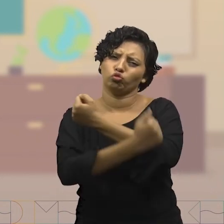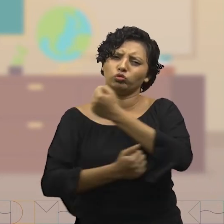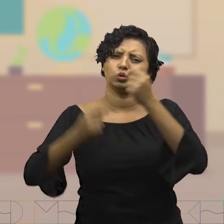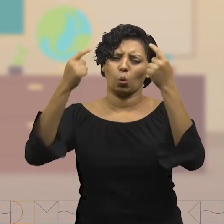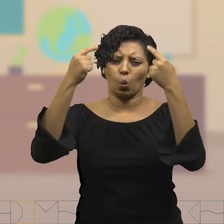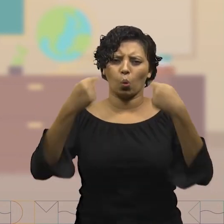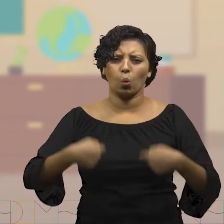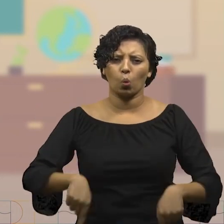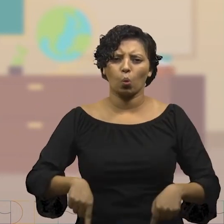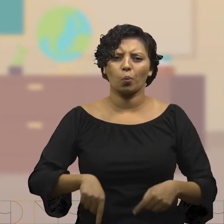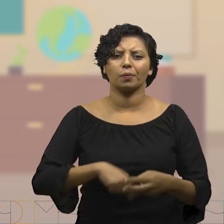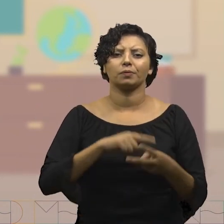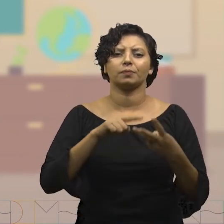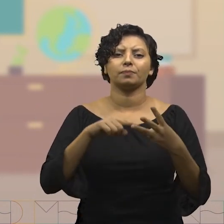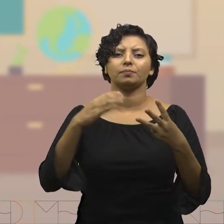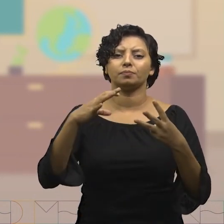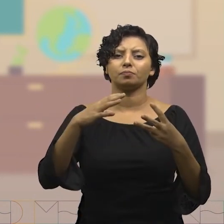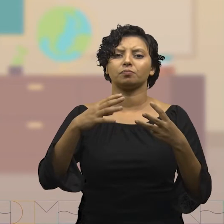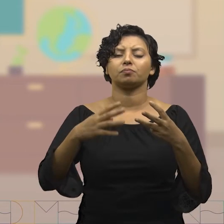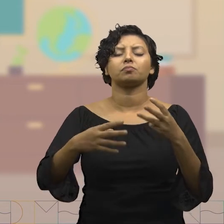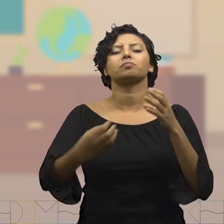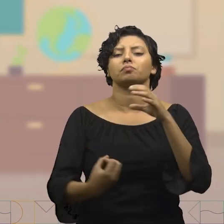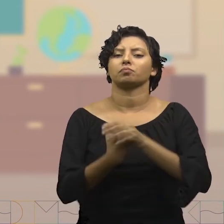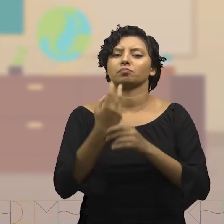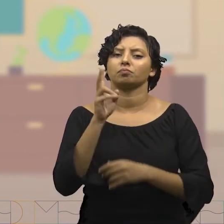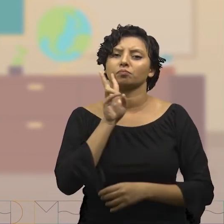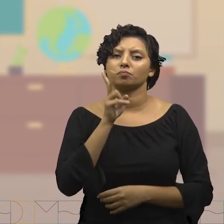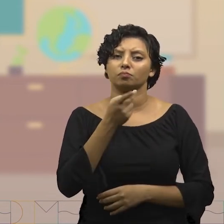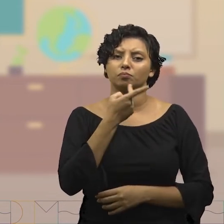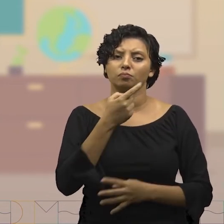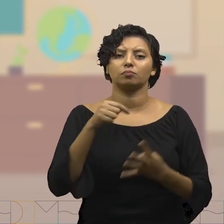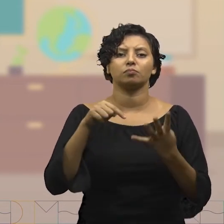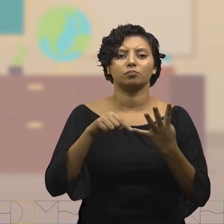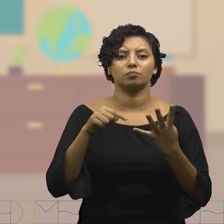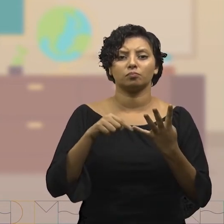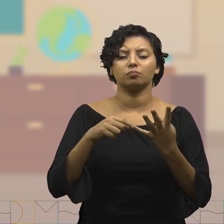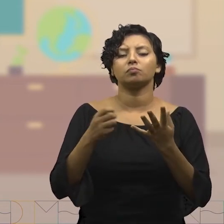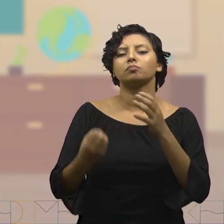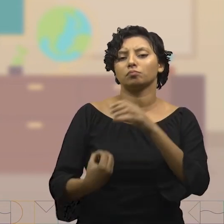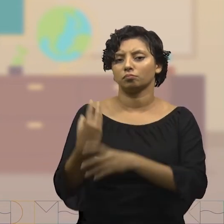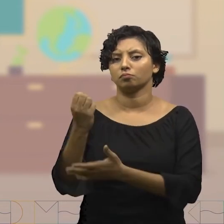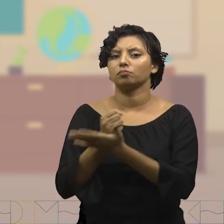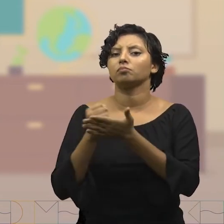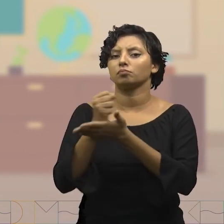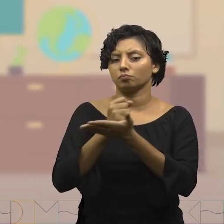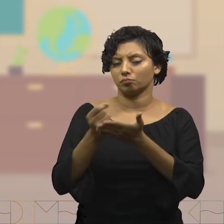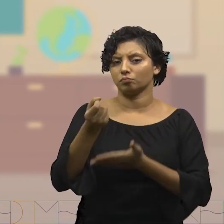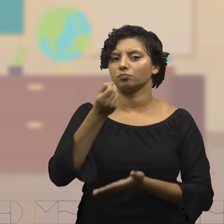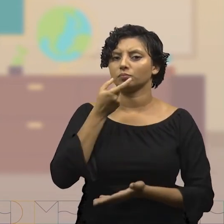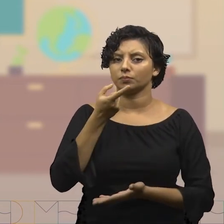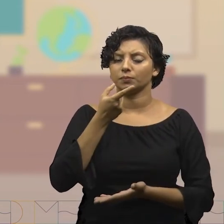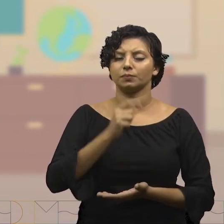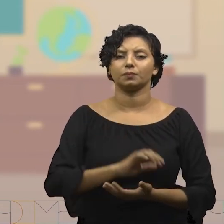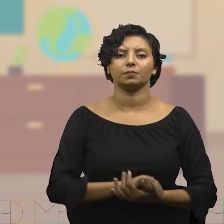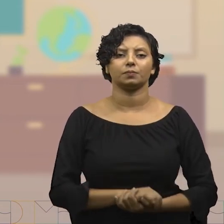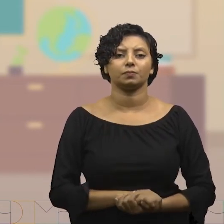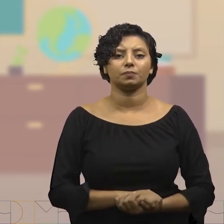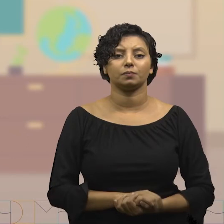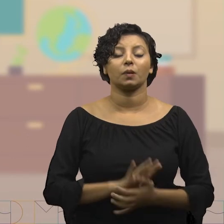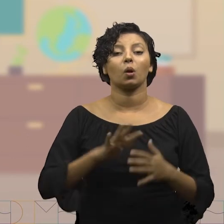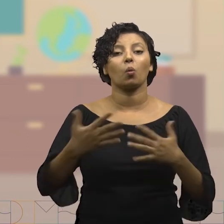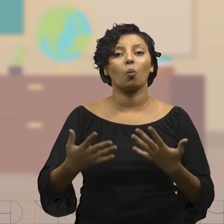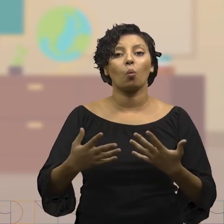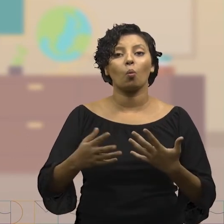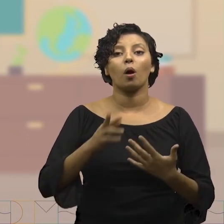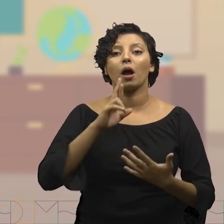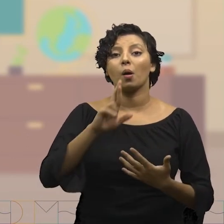corpo humano. C, fabricação de vinagre. Ou letra D, produção de remédios. Qual